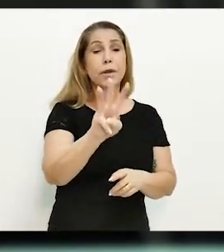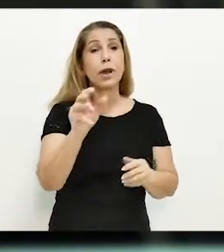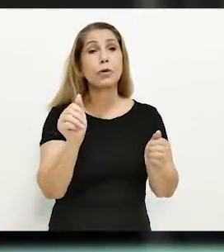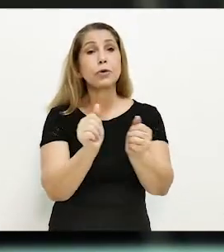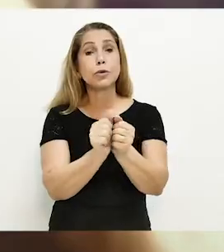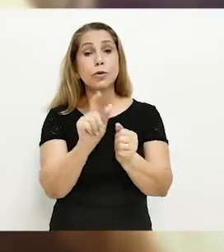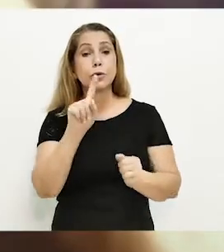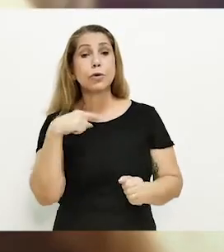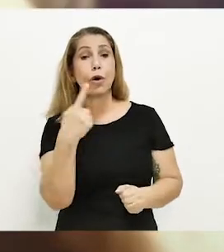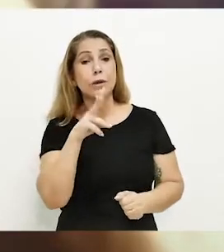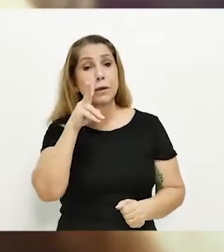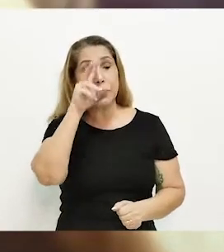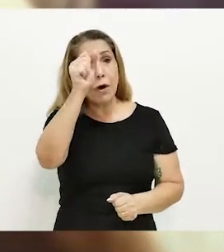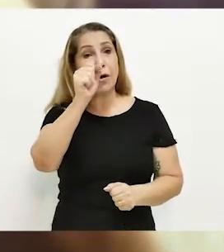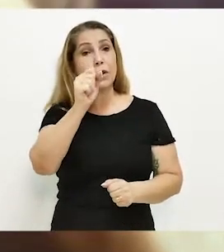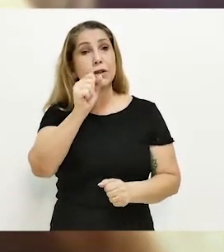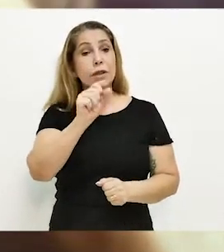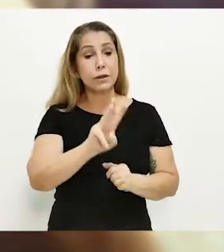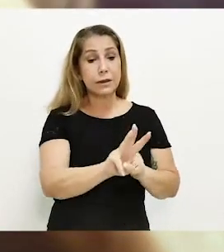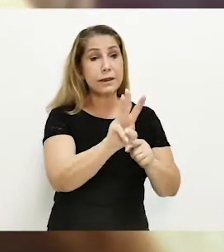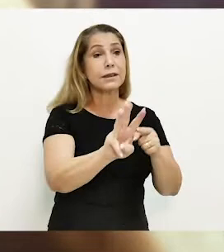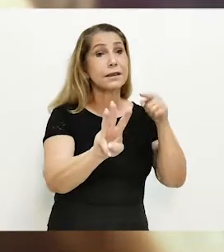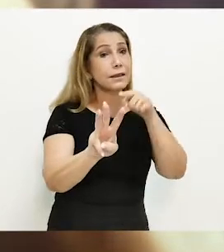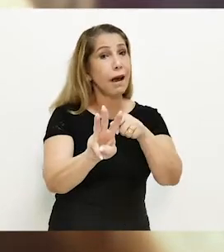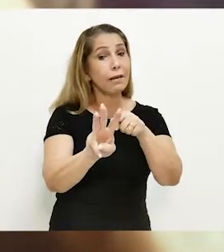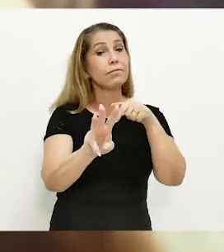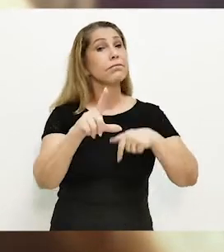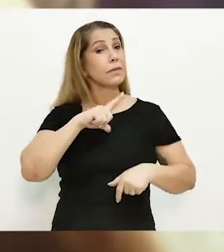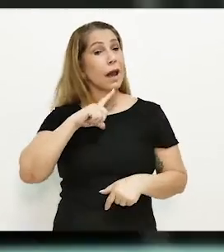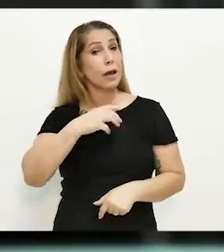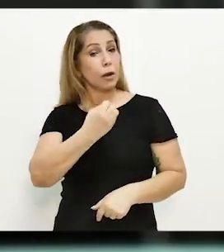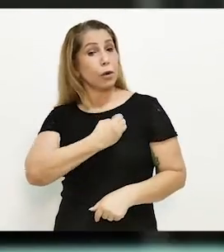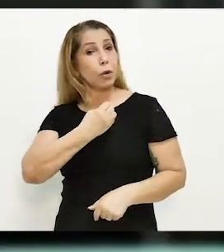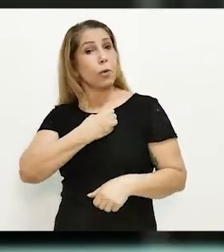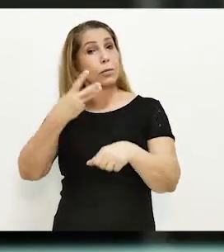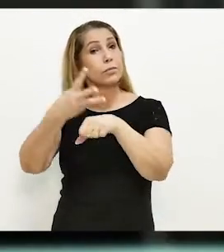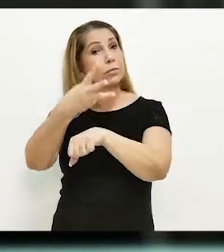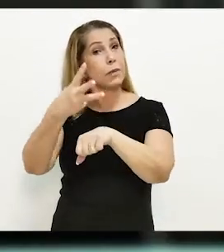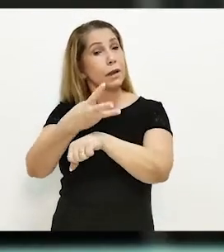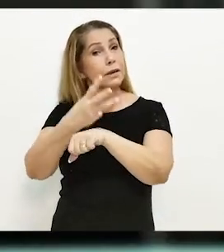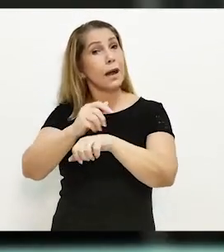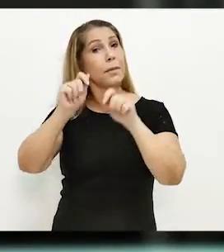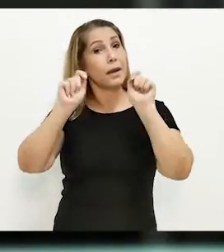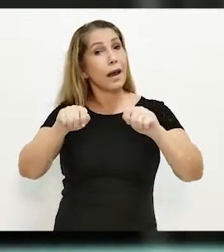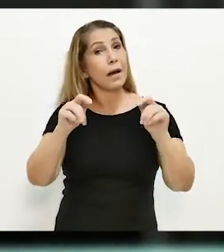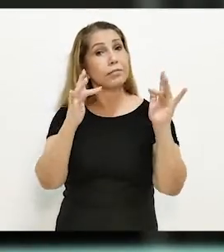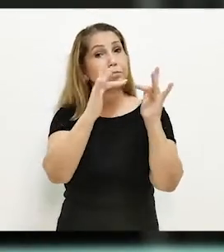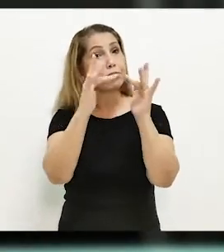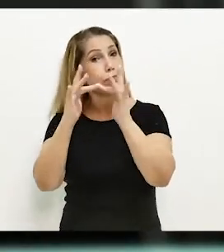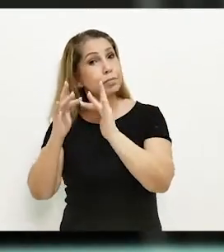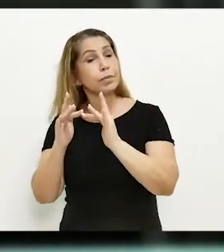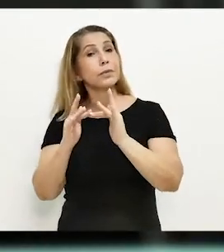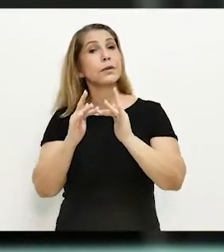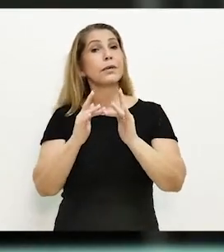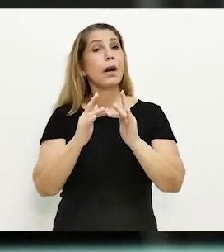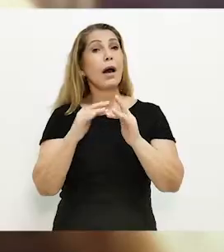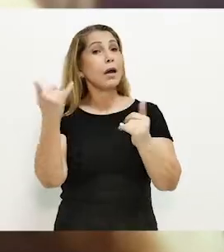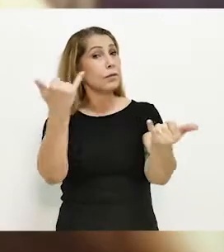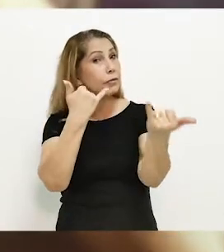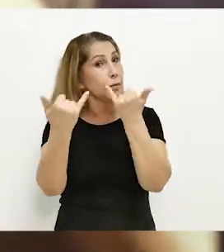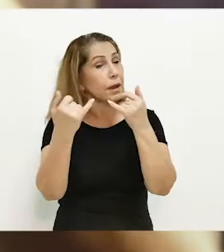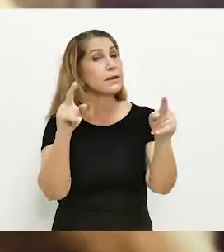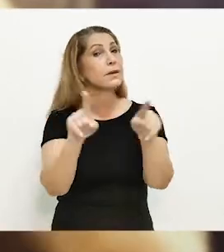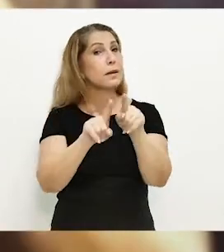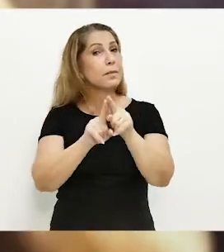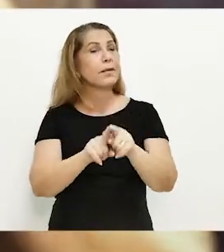Somos Mais Fortes do nosso site. É lá que tem um canal direto para o WhatsApp do nosso banco mesmo. E tem muitas outras informações lá